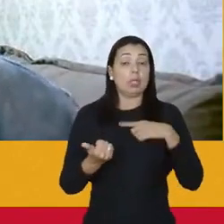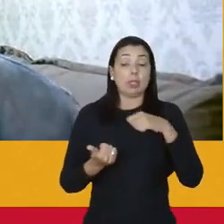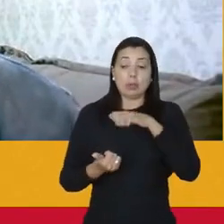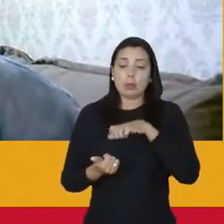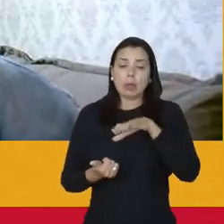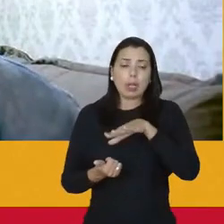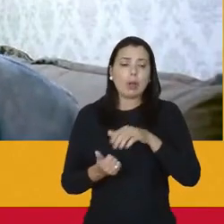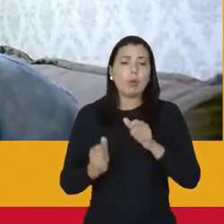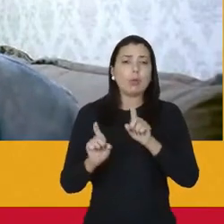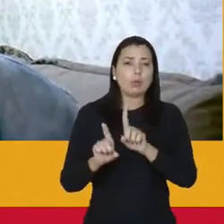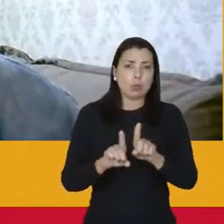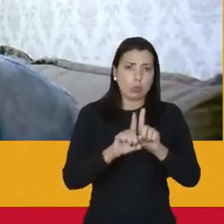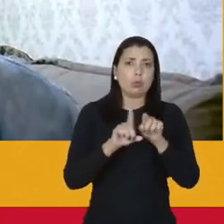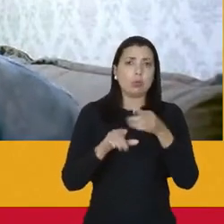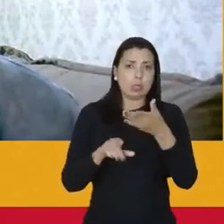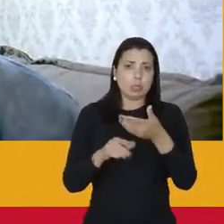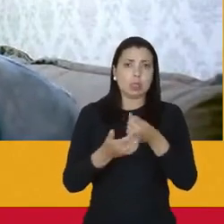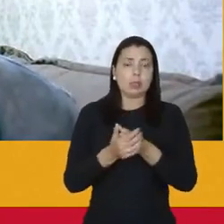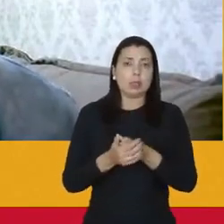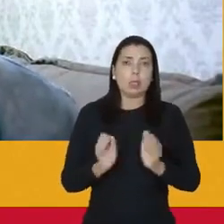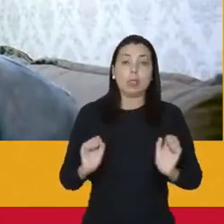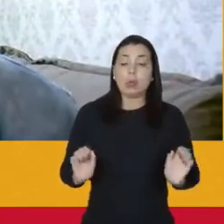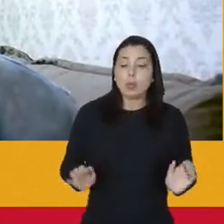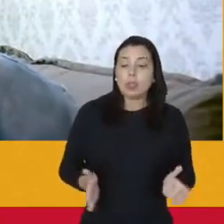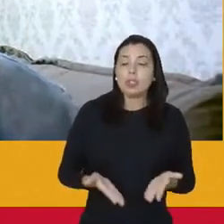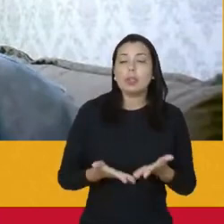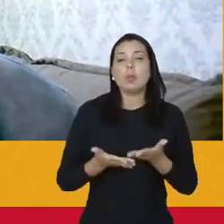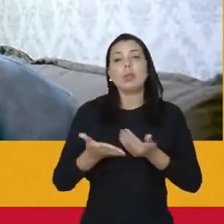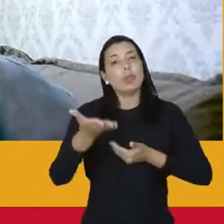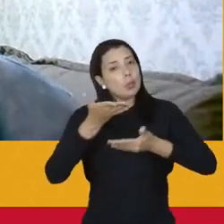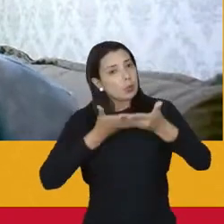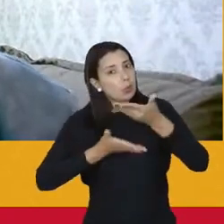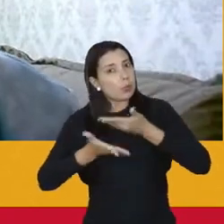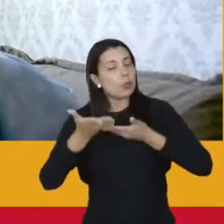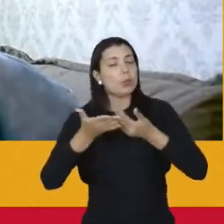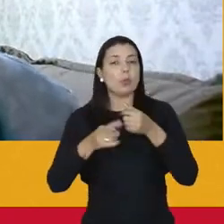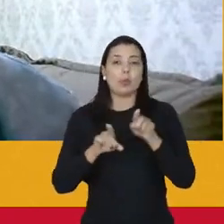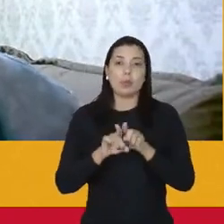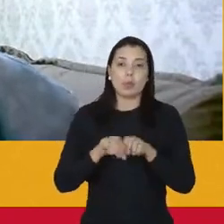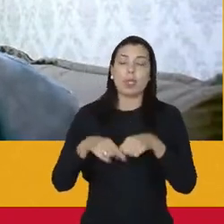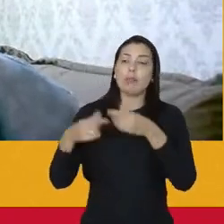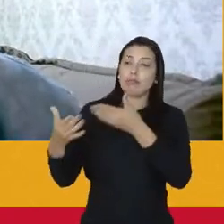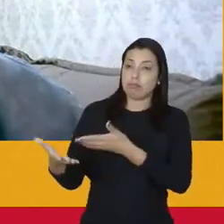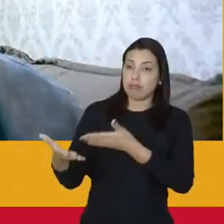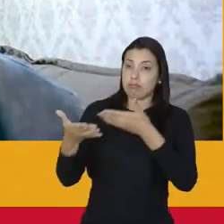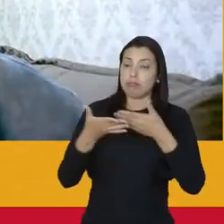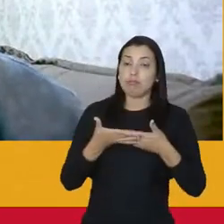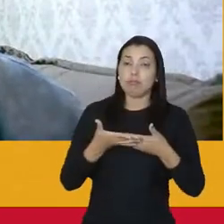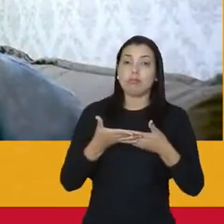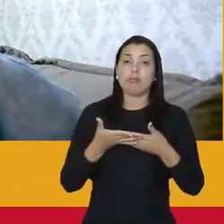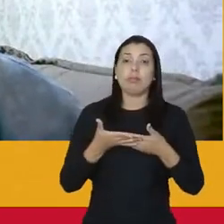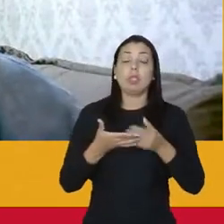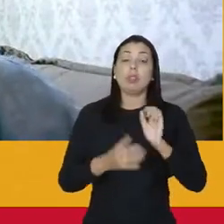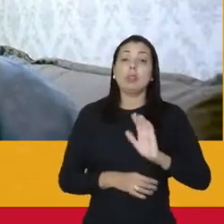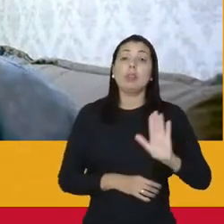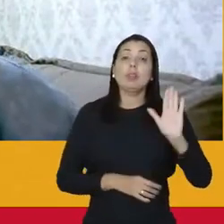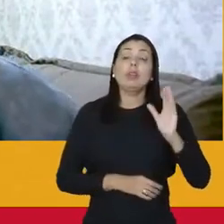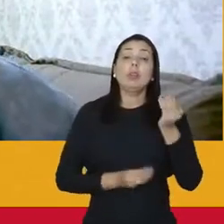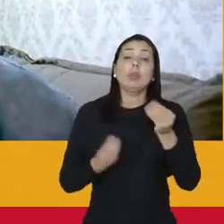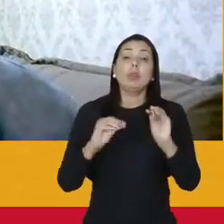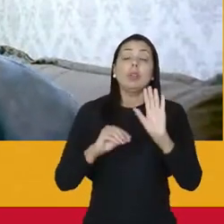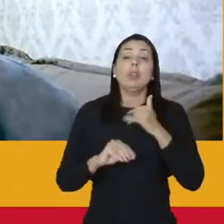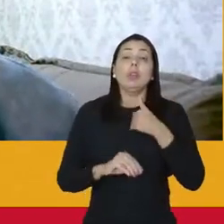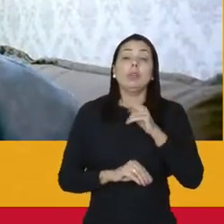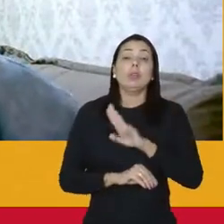espaços e aí é um estímulo é um chamado ao estímulo de nossas candidaturas de colocarmos os